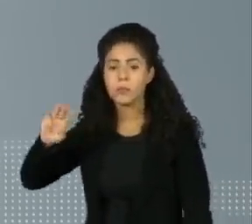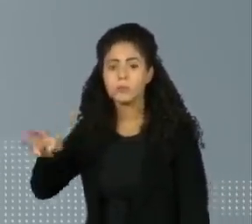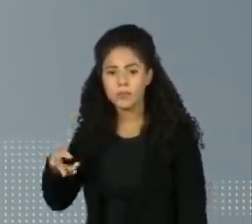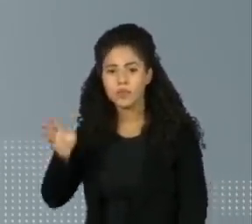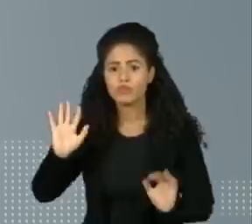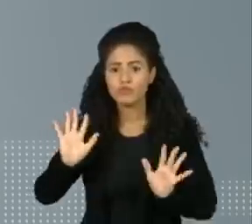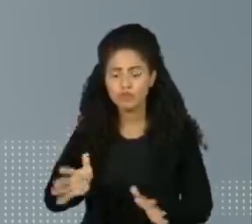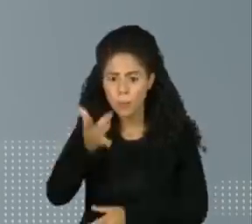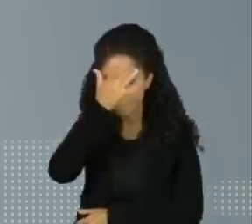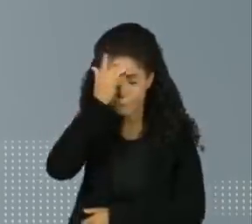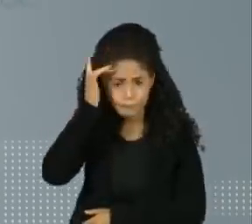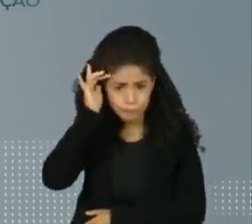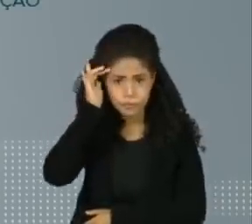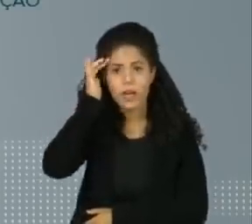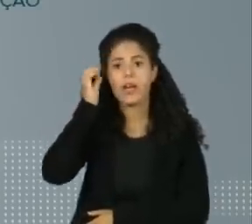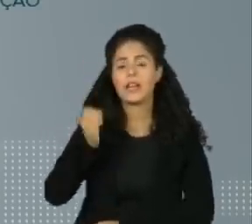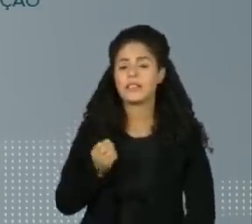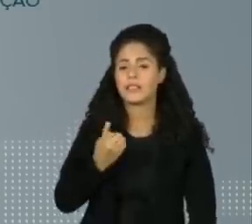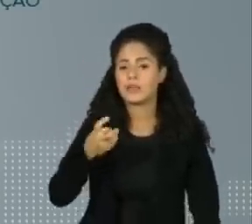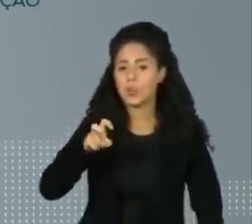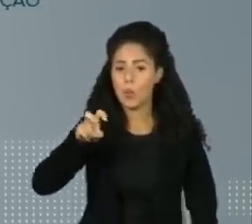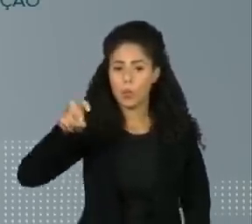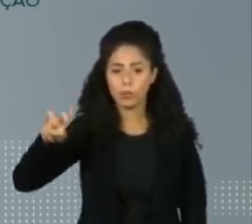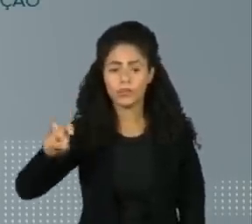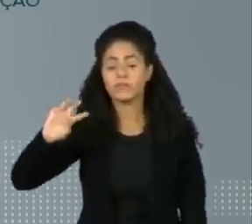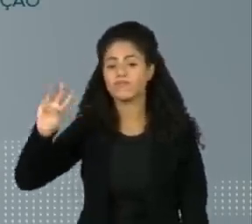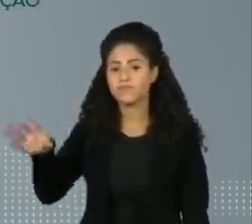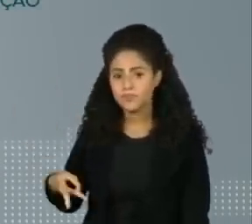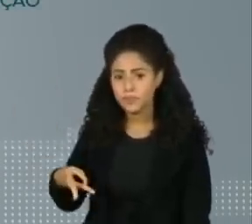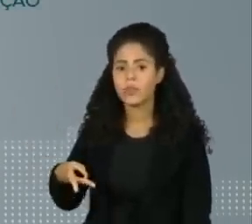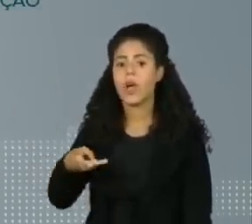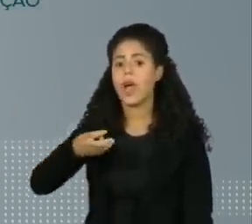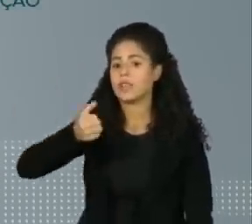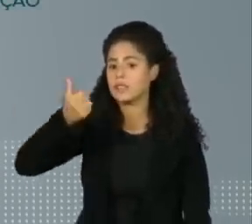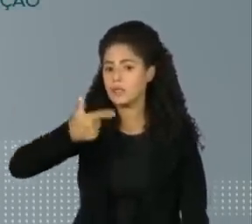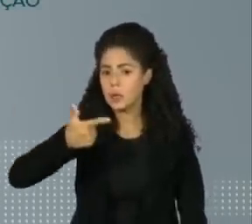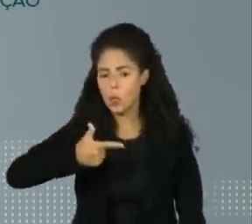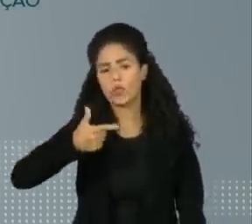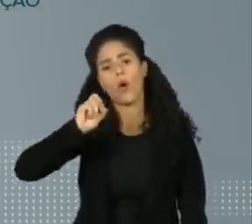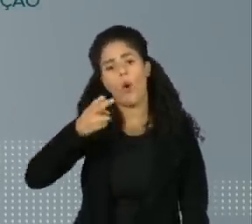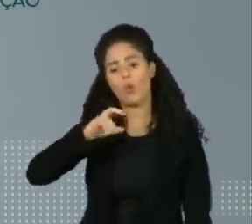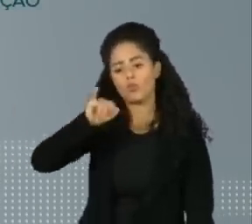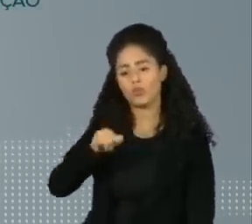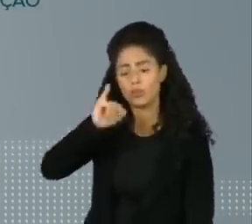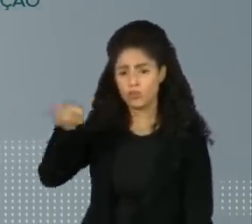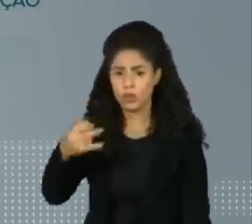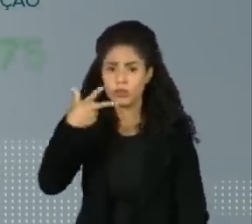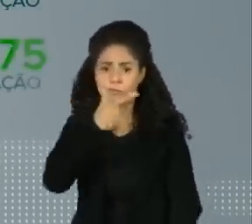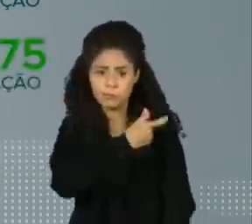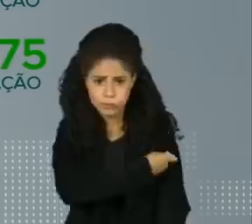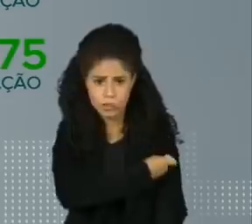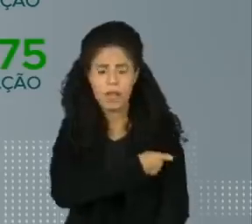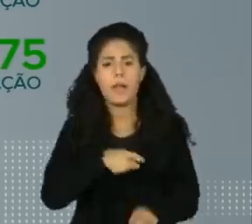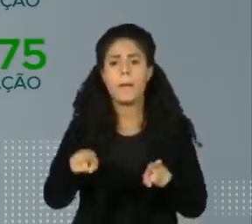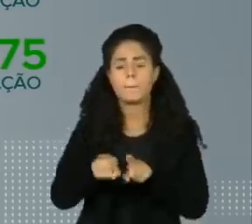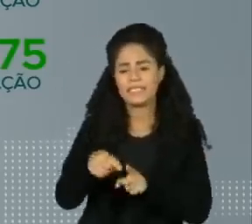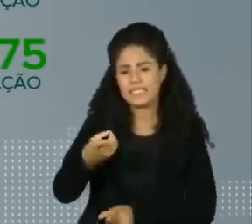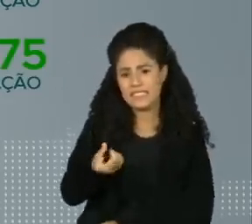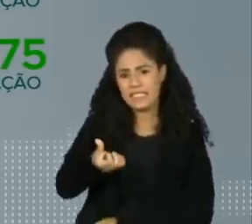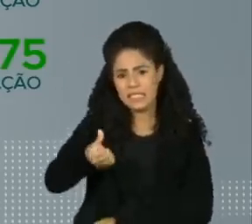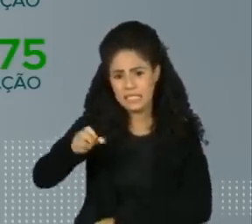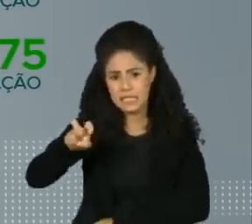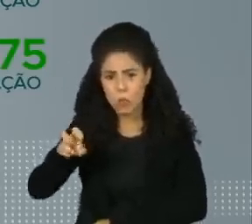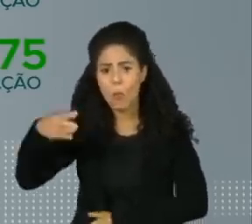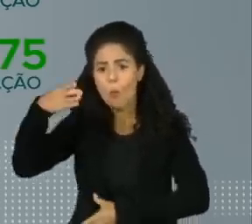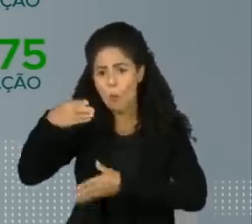milhões de pessoas. Mais de 155 milhões receberam a segunda ou a dose da Janssen. E 65